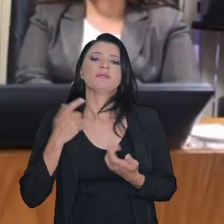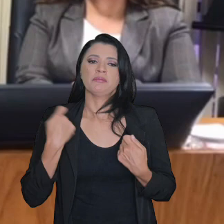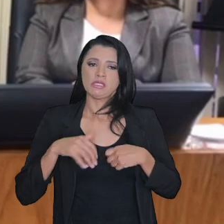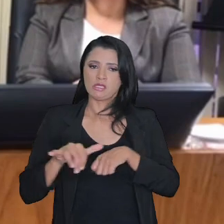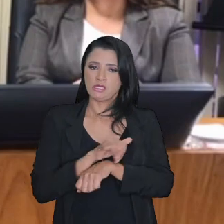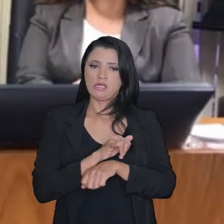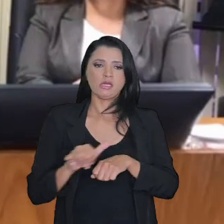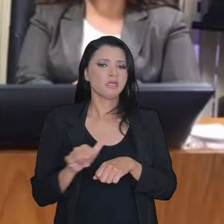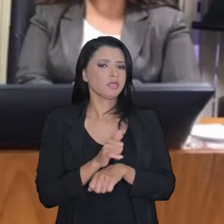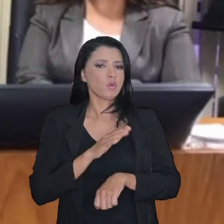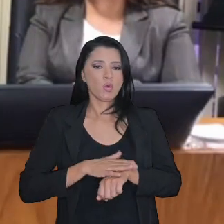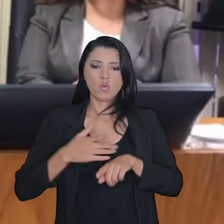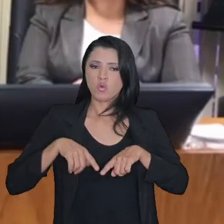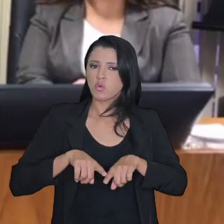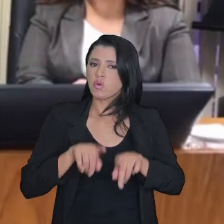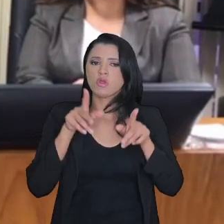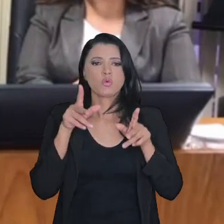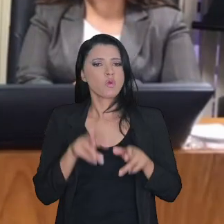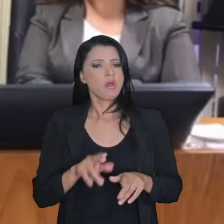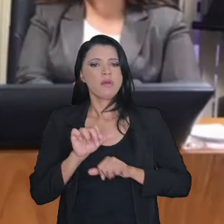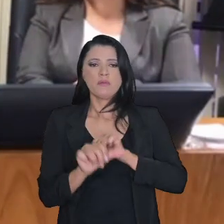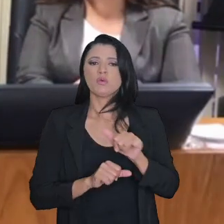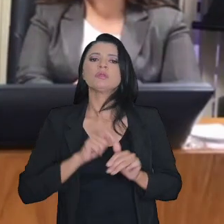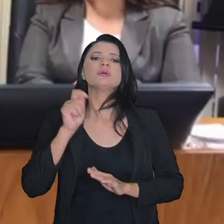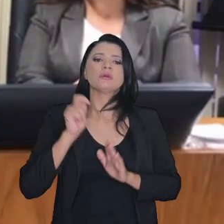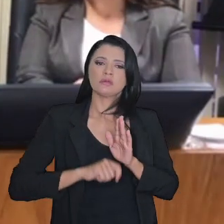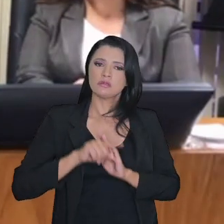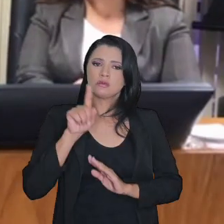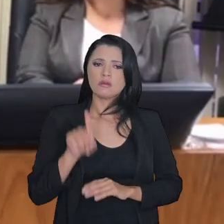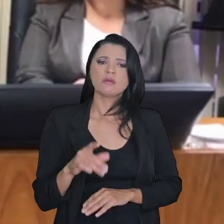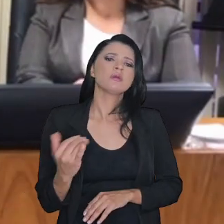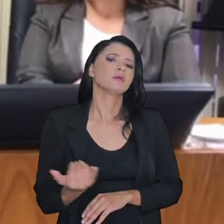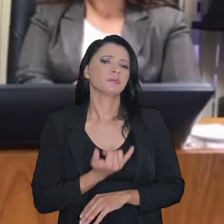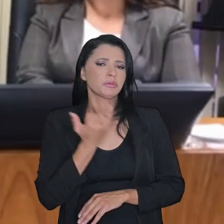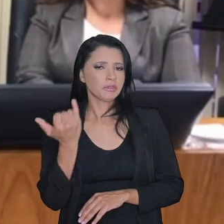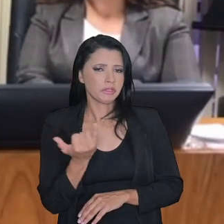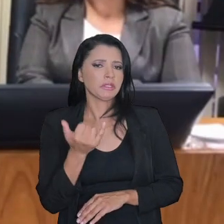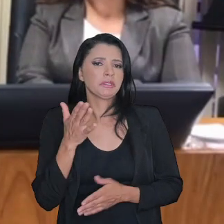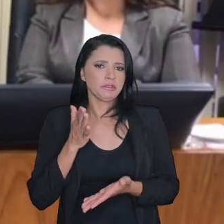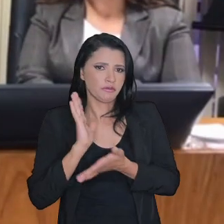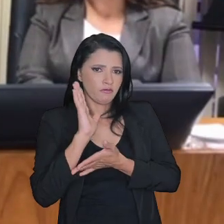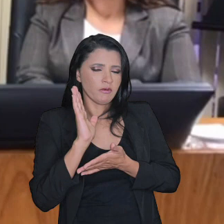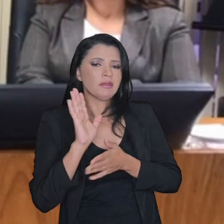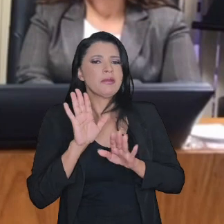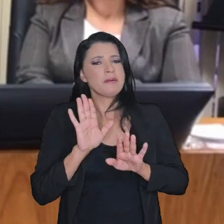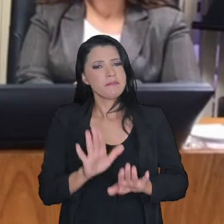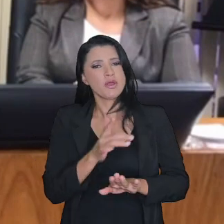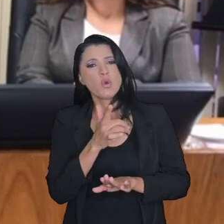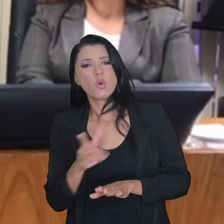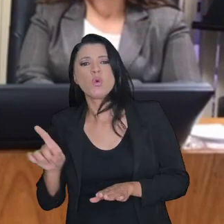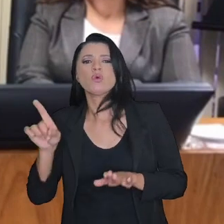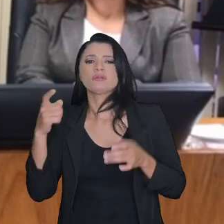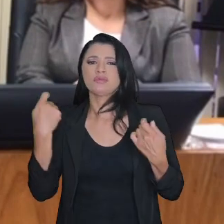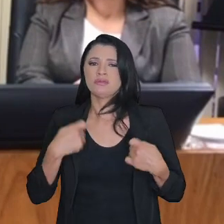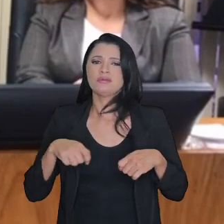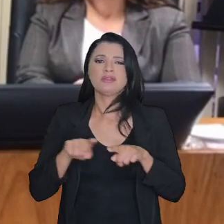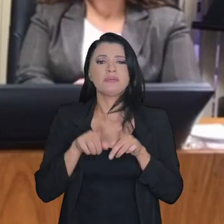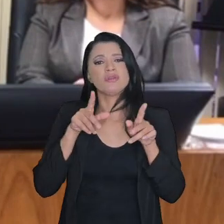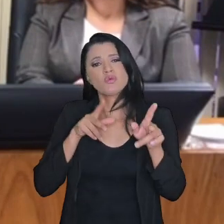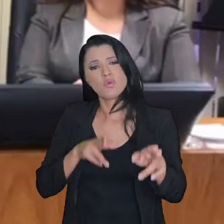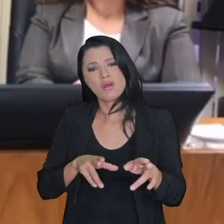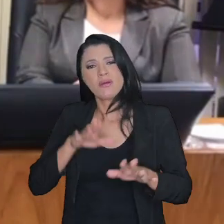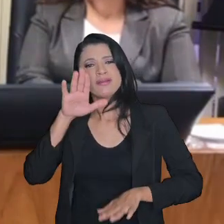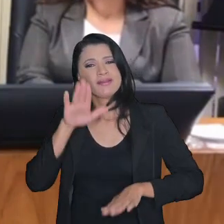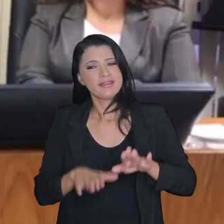tributária é importante e a gente há de aprová-la, porém, outras medidas precisam vir junto. E a transação, ela vem nessa linha